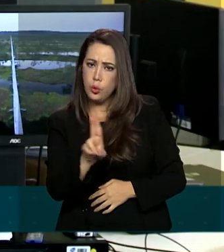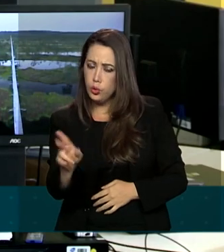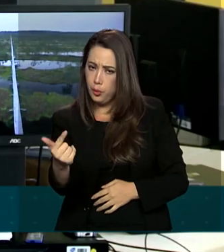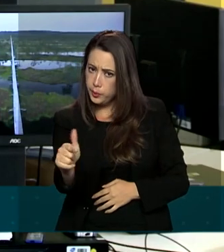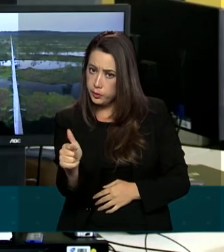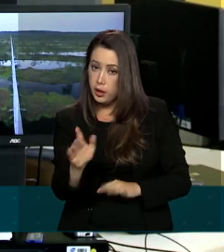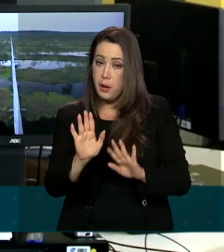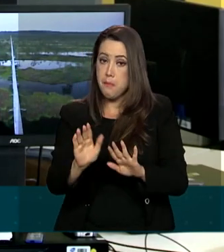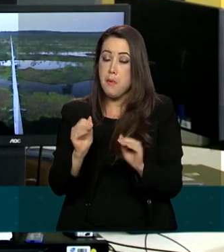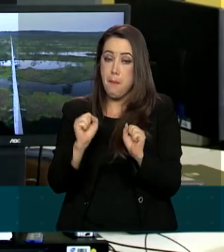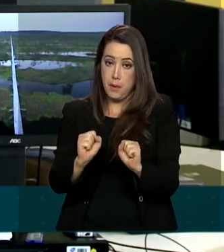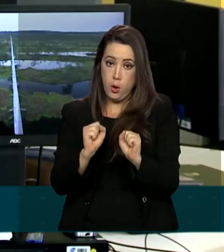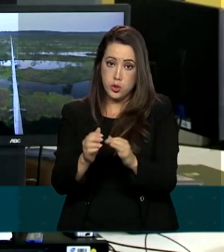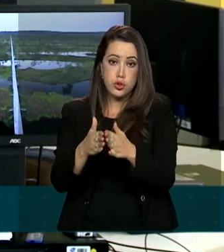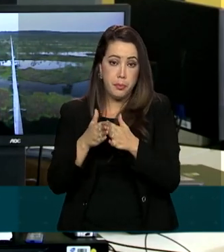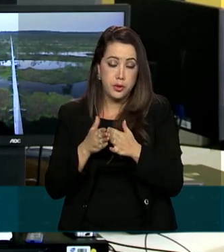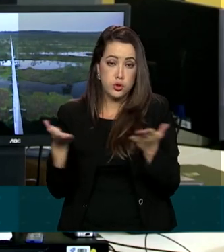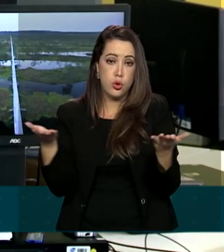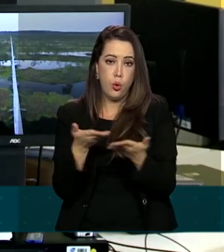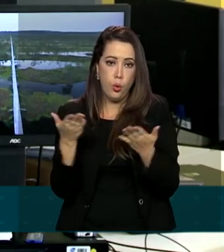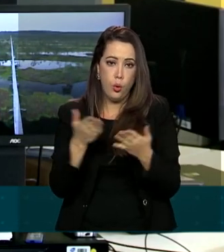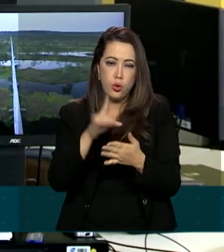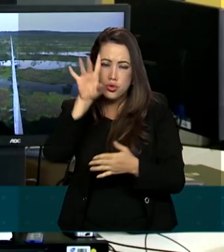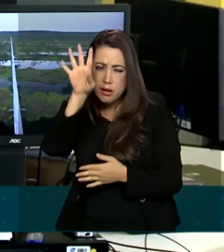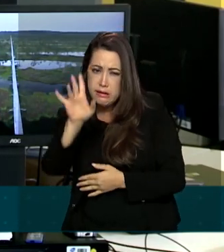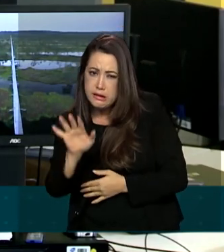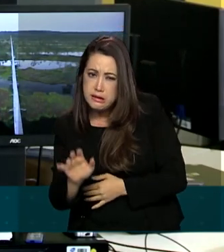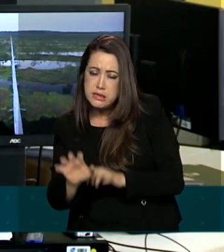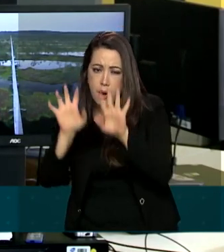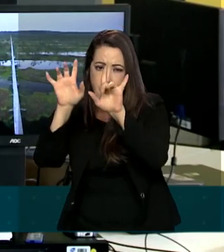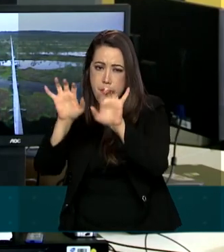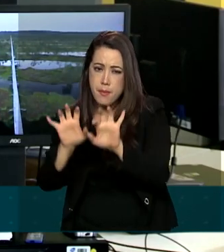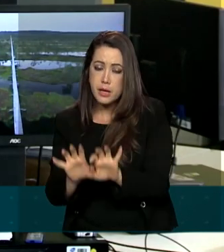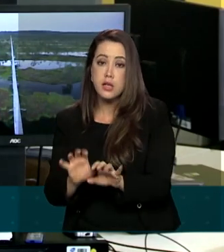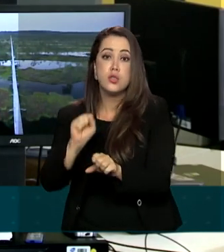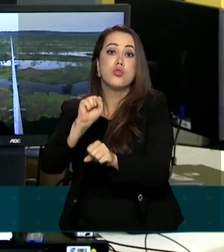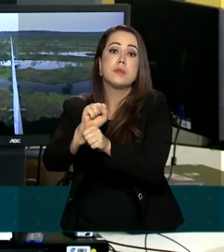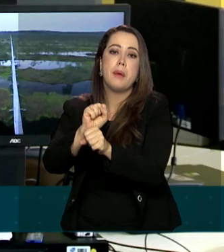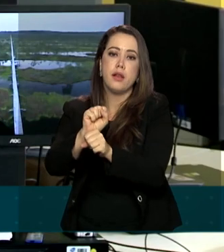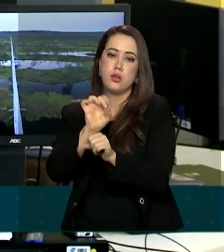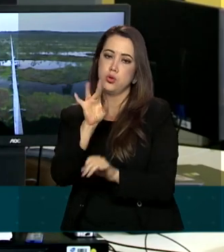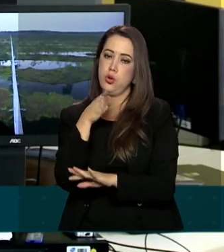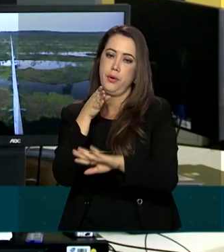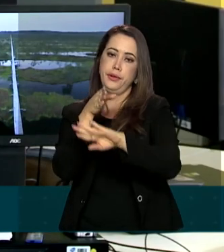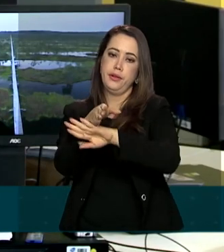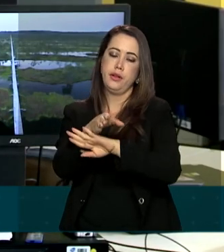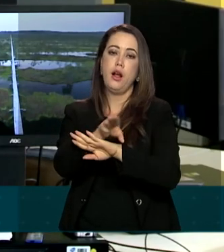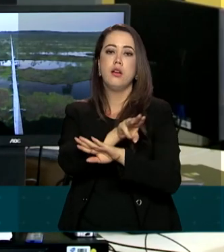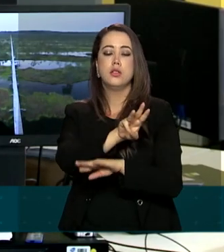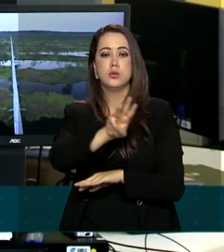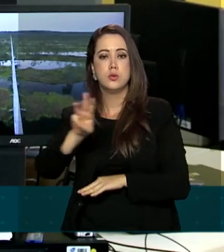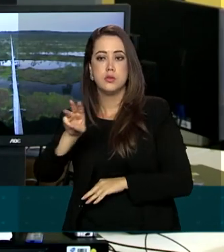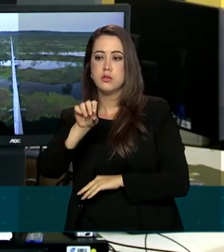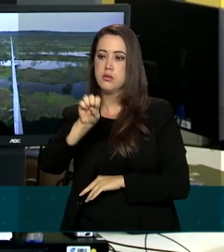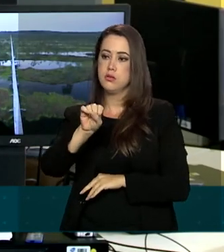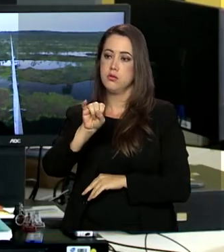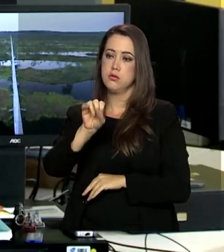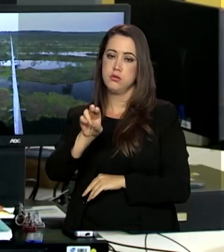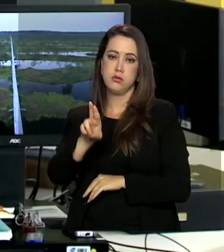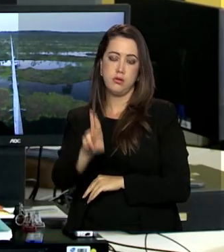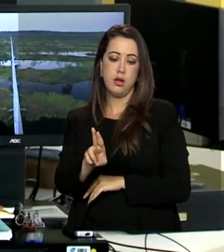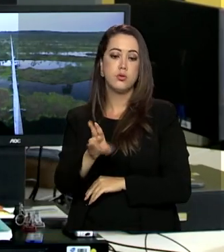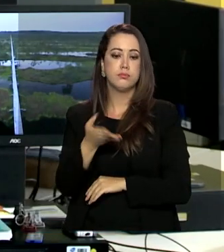têm até hoje para colocarem seus nomes na lista de espera. Para isso, basta entrar no site do SISU, sisu